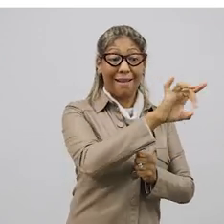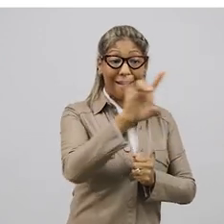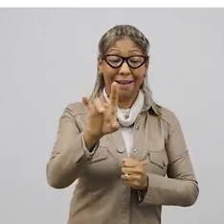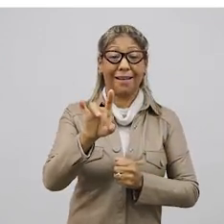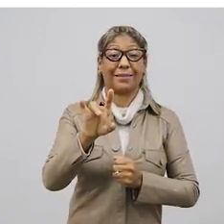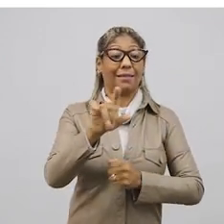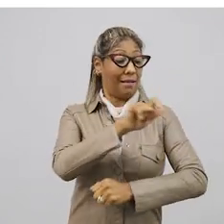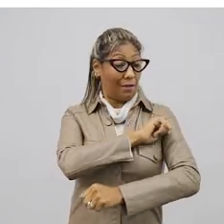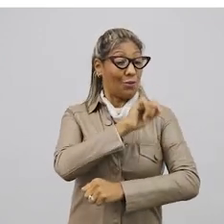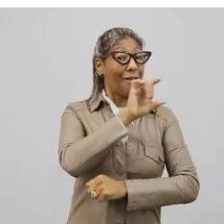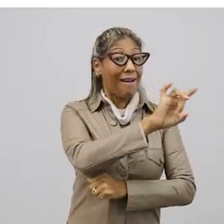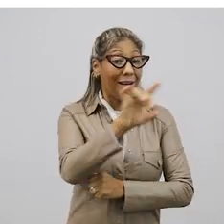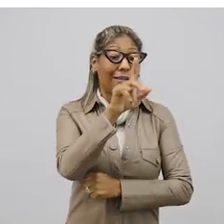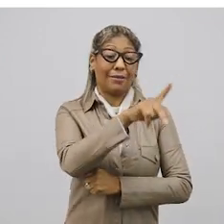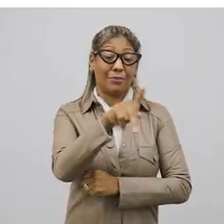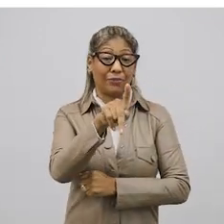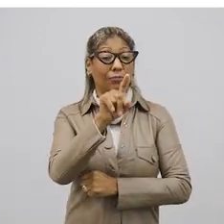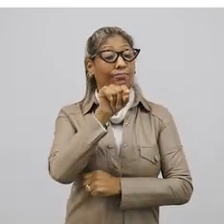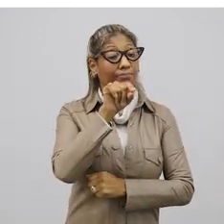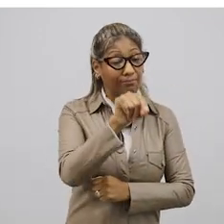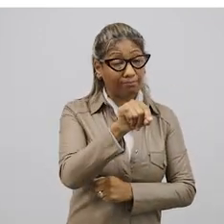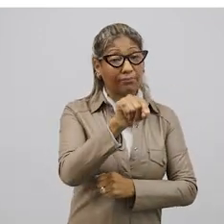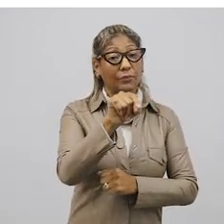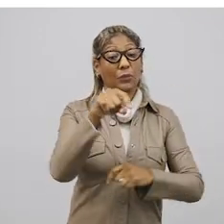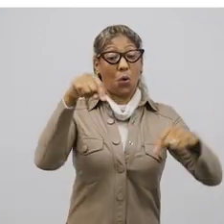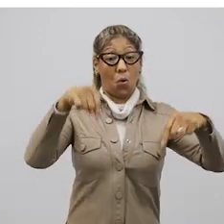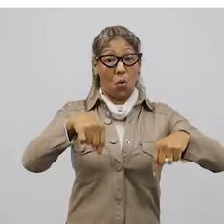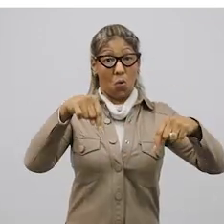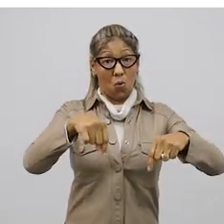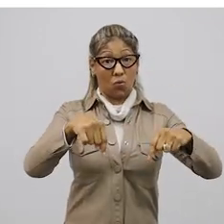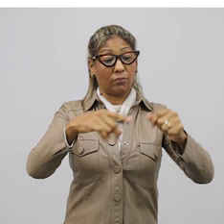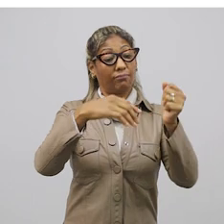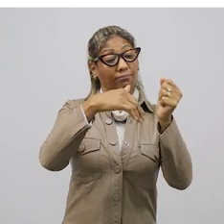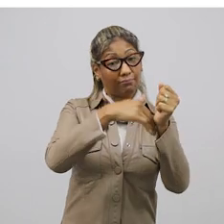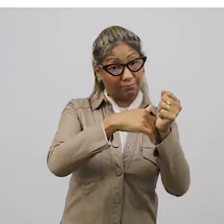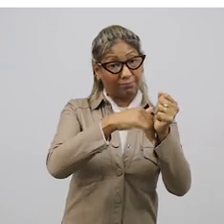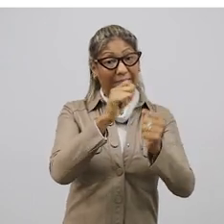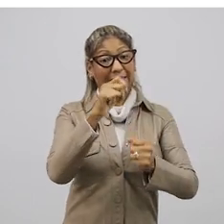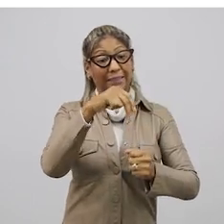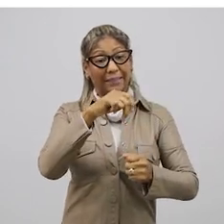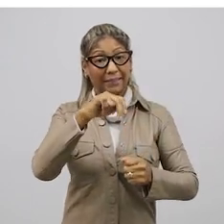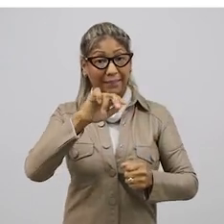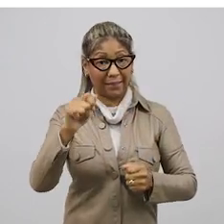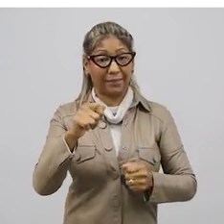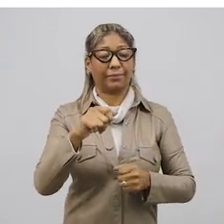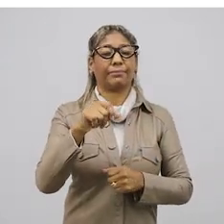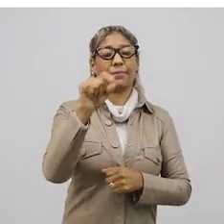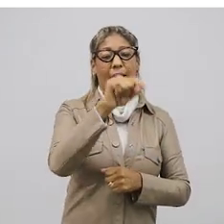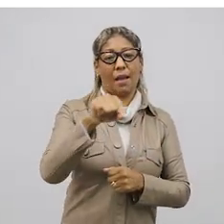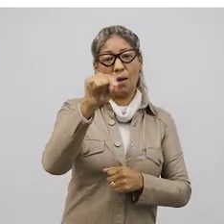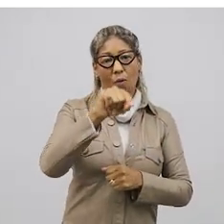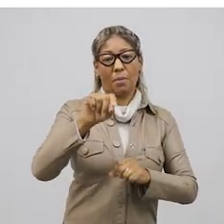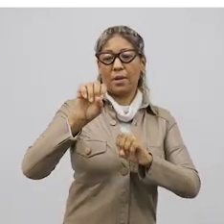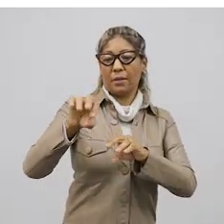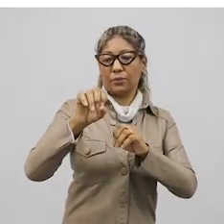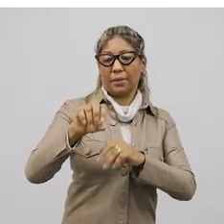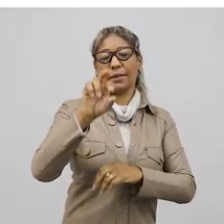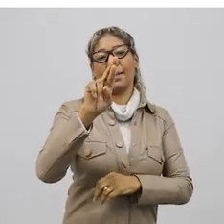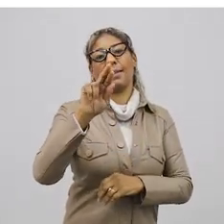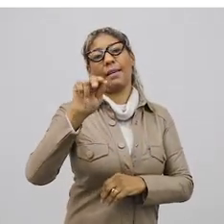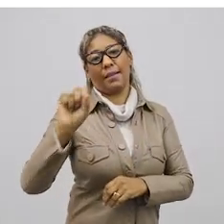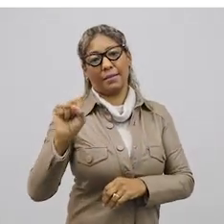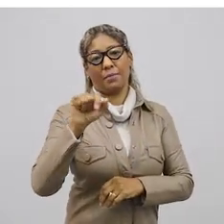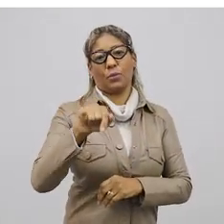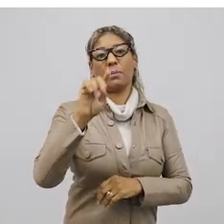Cada aluno e cada professor estão recebendo, a partir de hoje, um login e uma senha, arrobaeducar